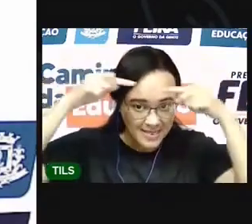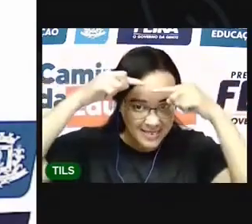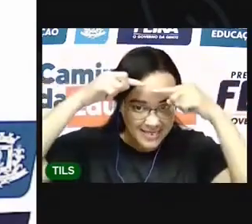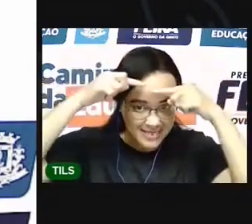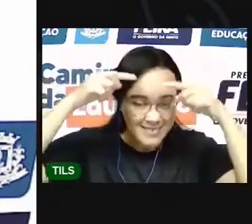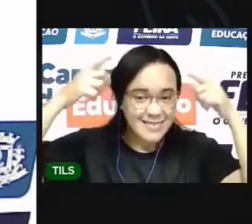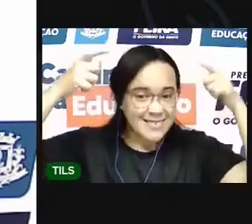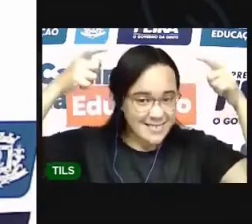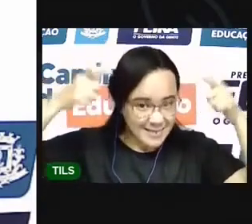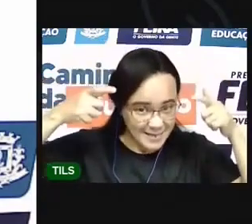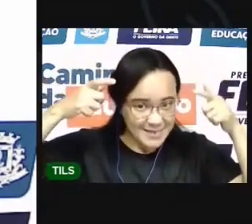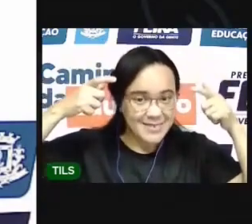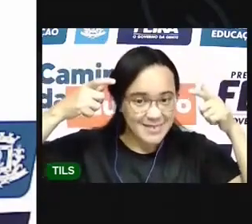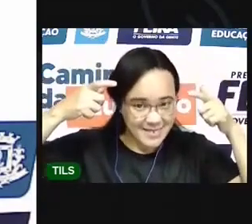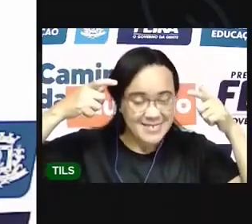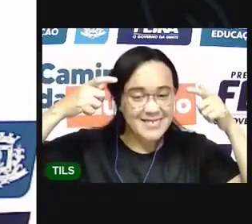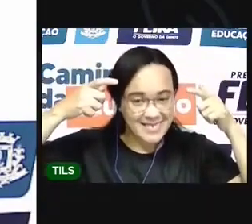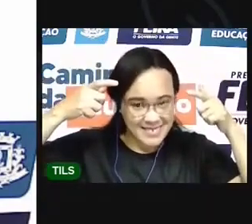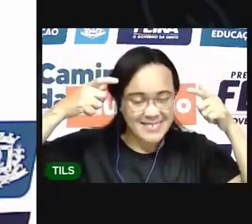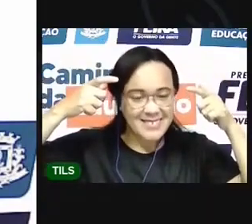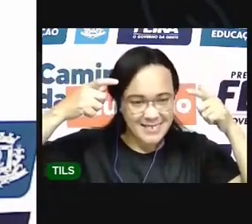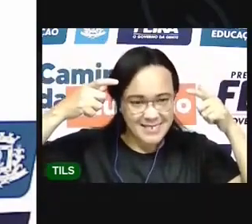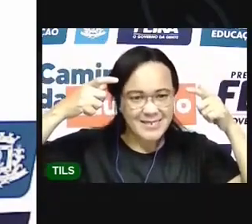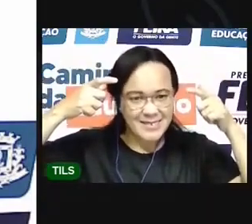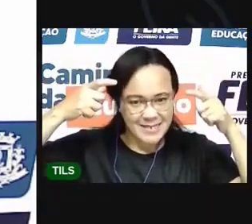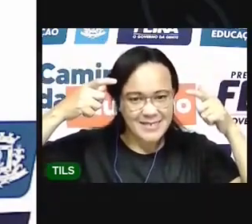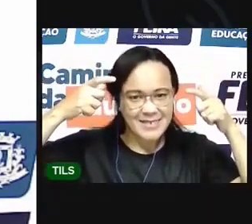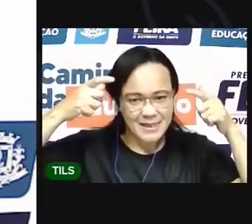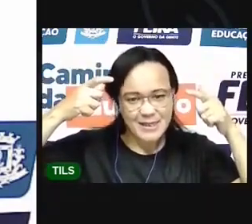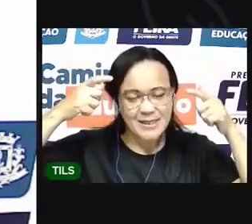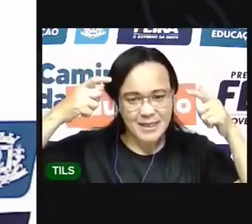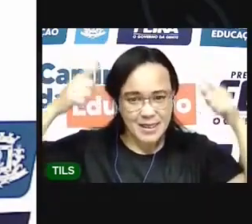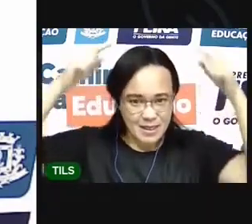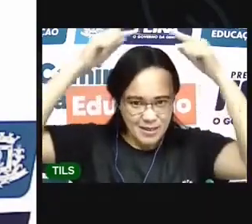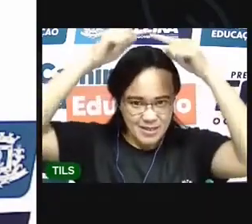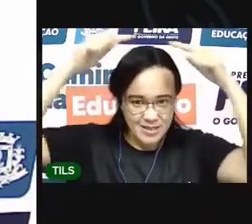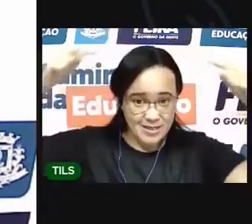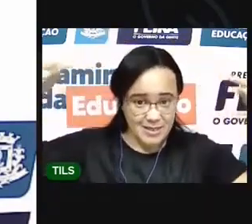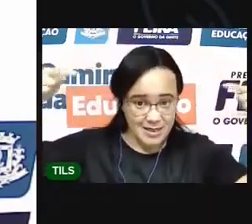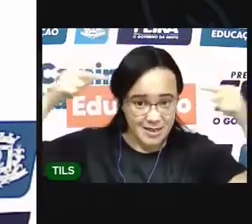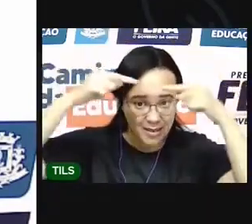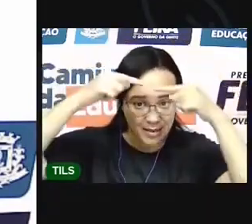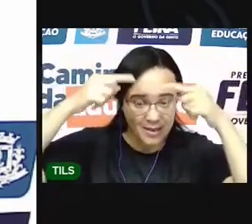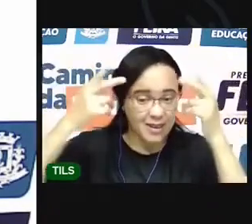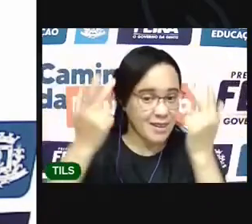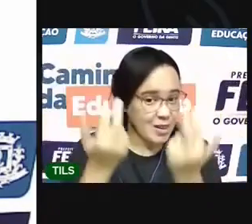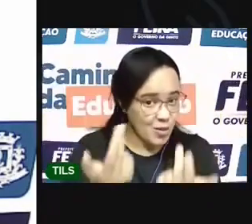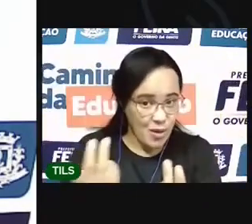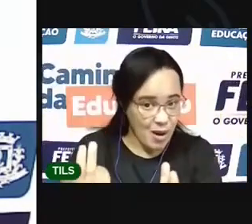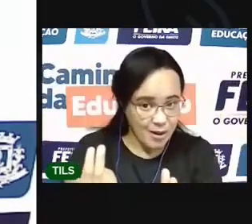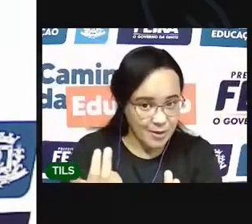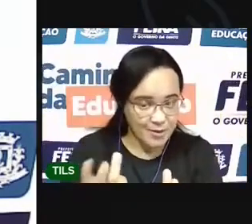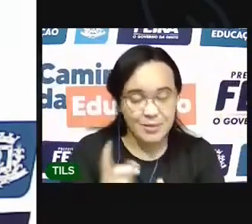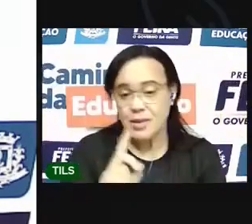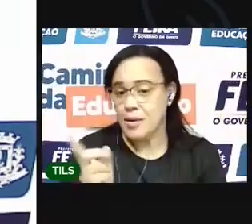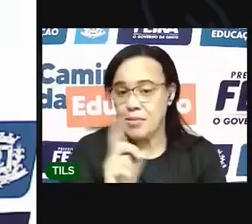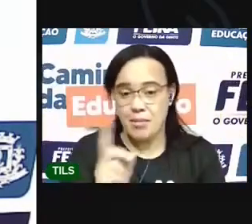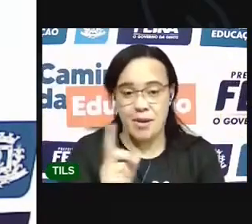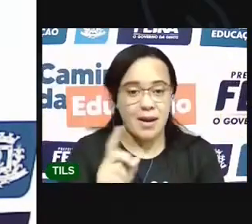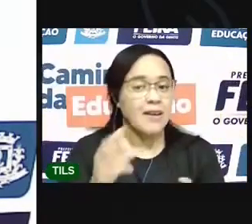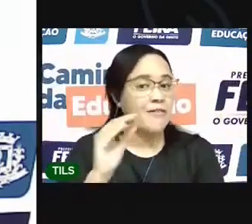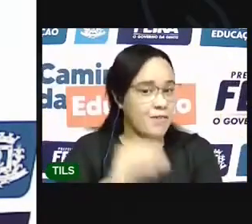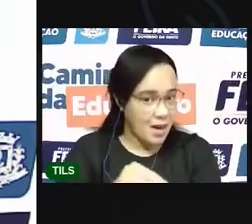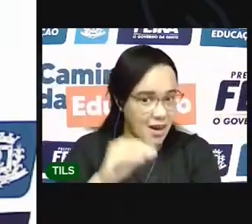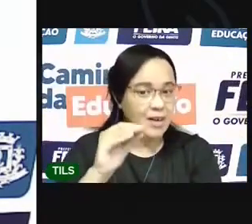ó Já temos uma dobradura E um formato de um chapéu Mas a gente não vai parar por aí